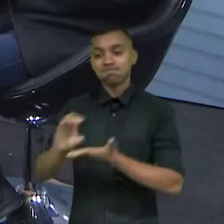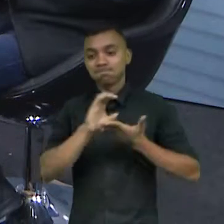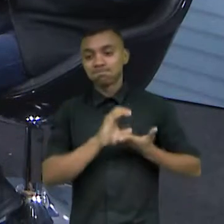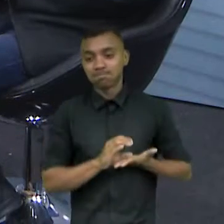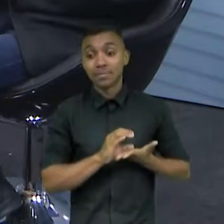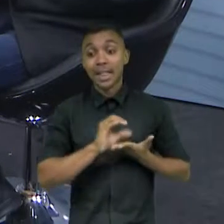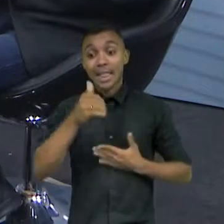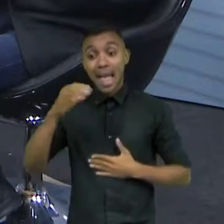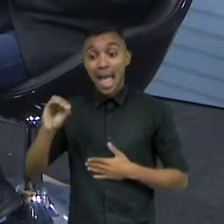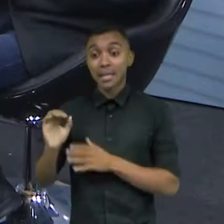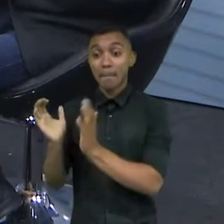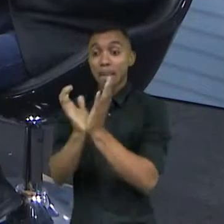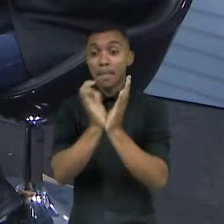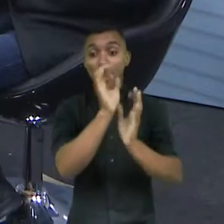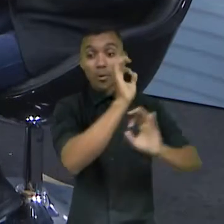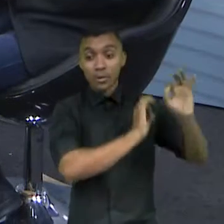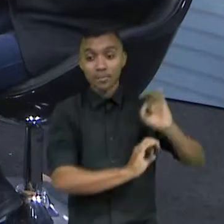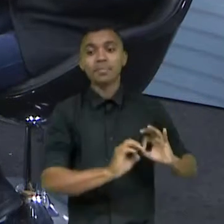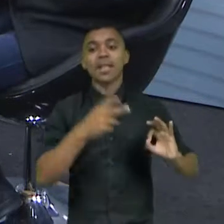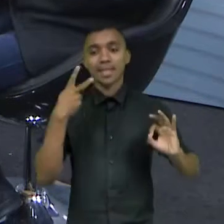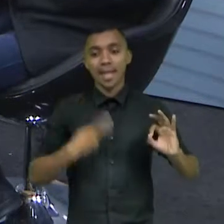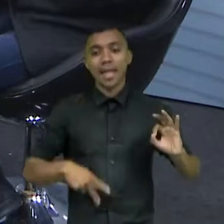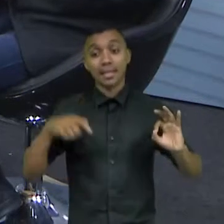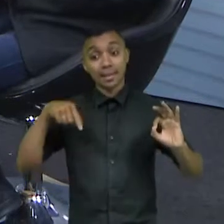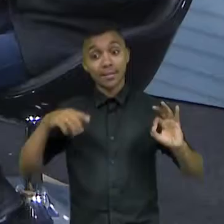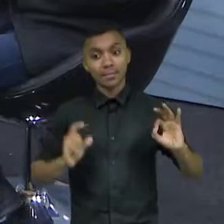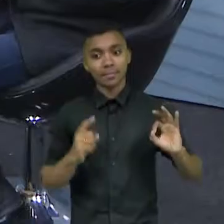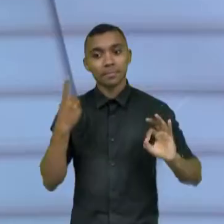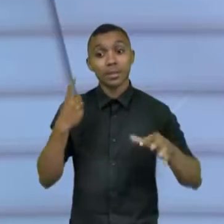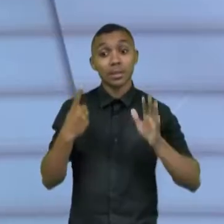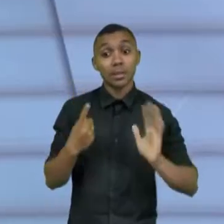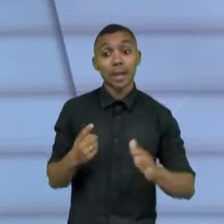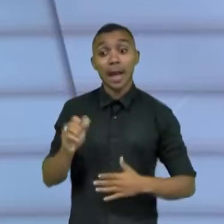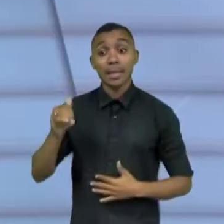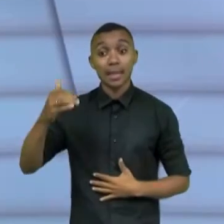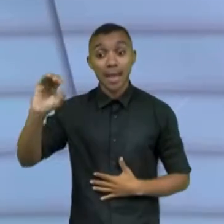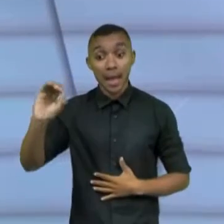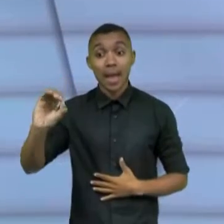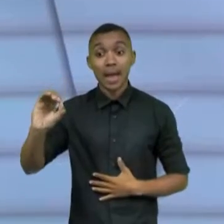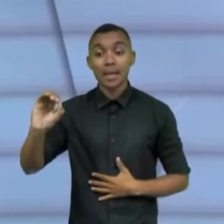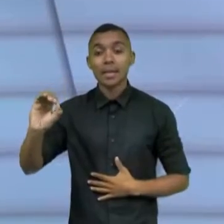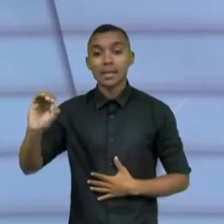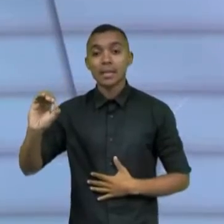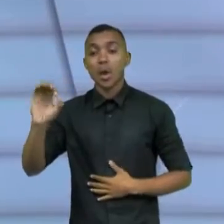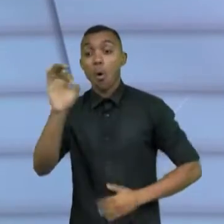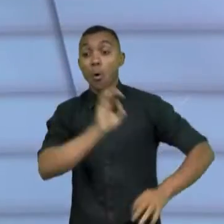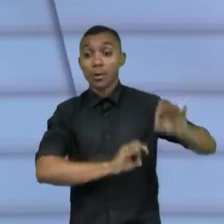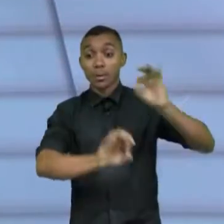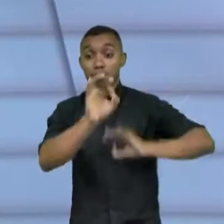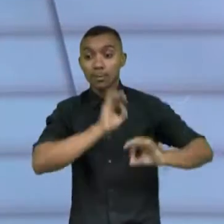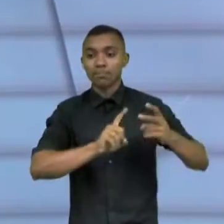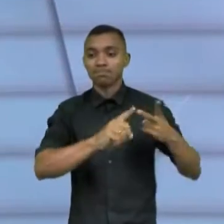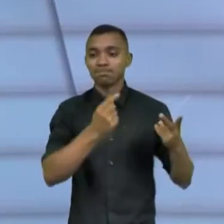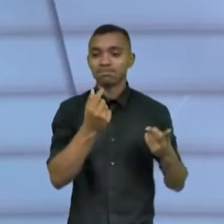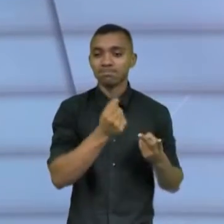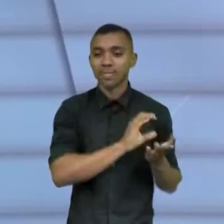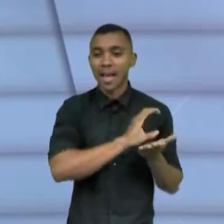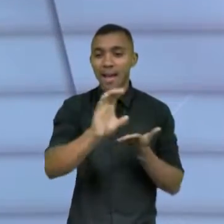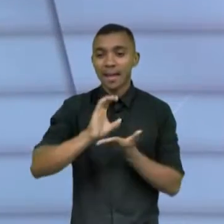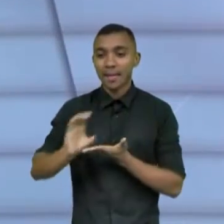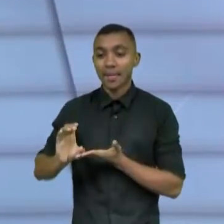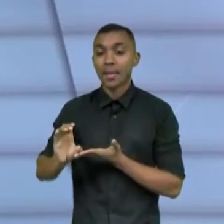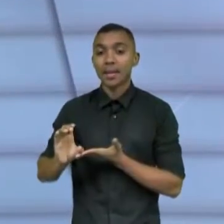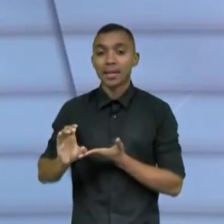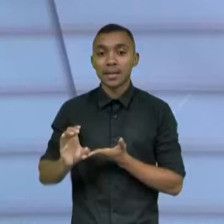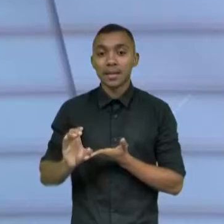organizações que estão co Inclusive, a Somos Inclusive, a Somos 1. As dez são co-realizadoras e co-financiadoras. Quando o ICE